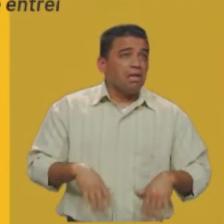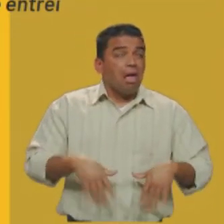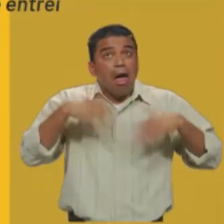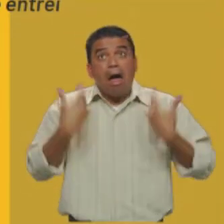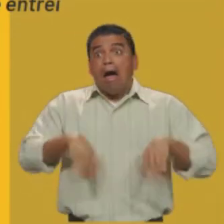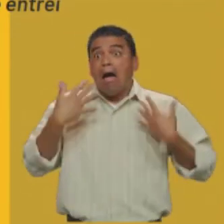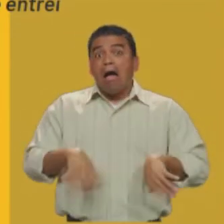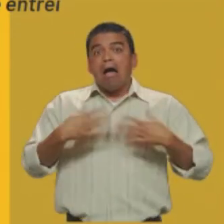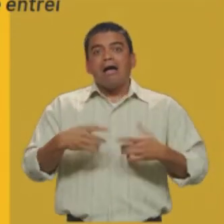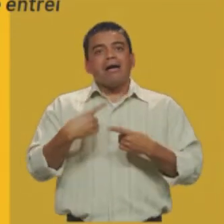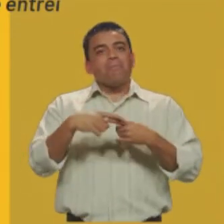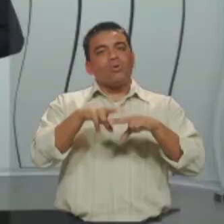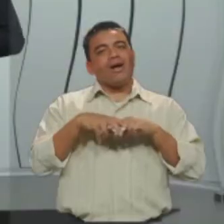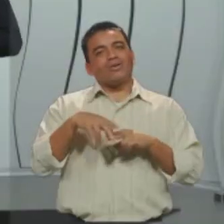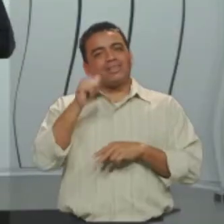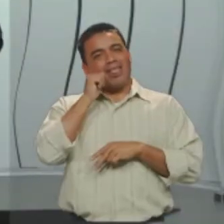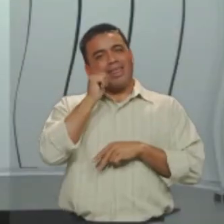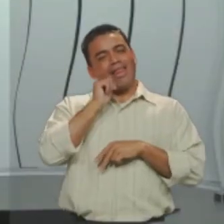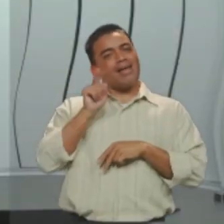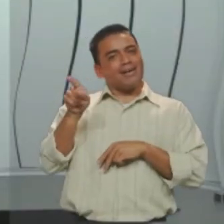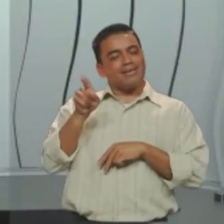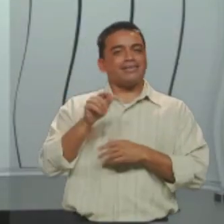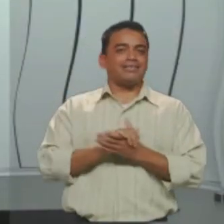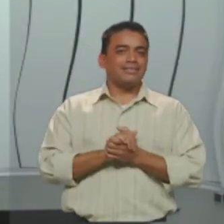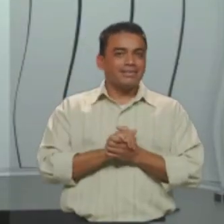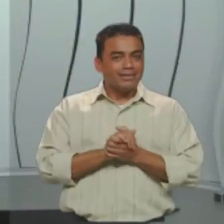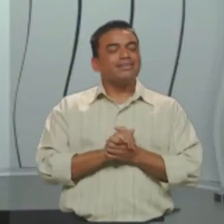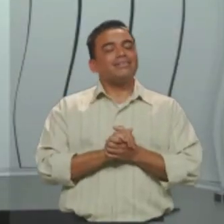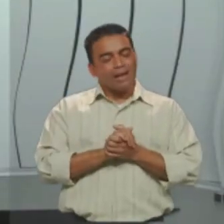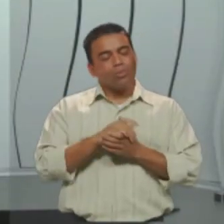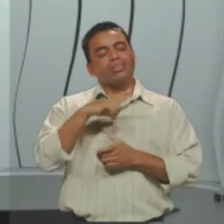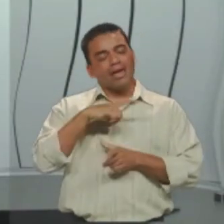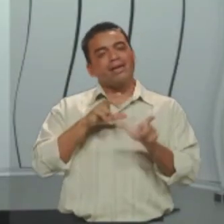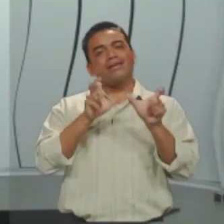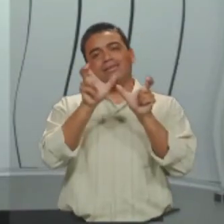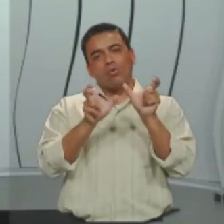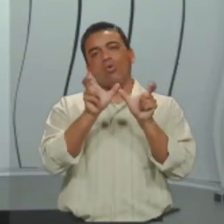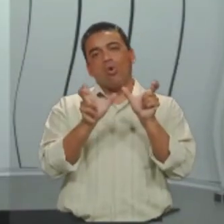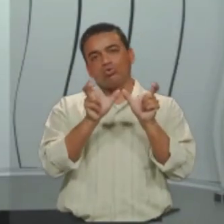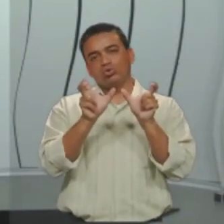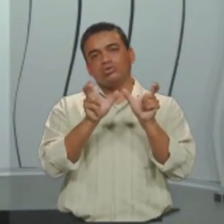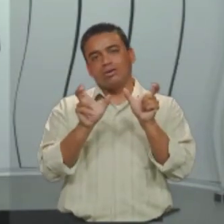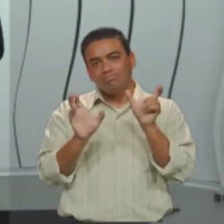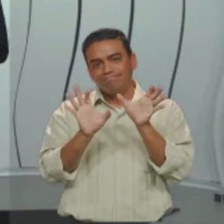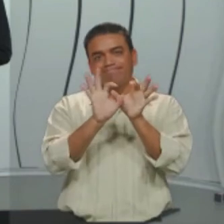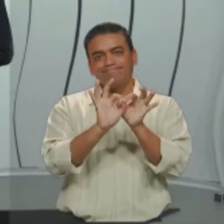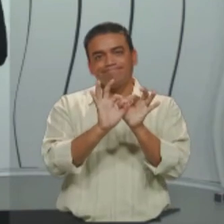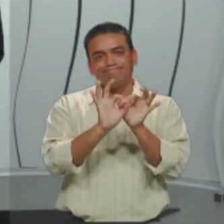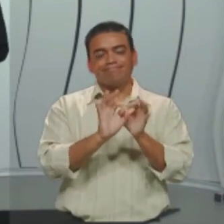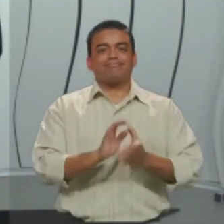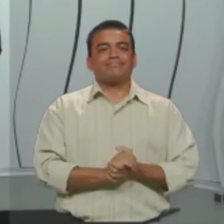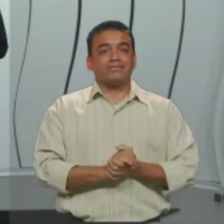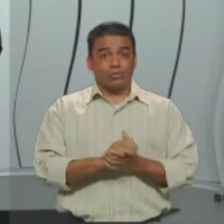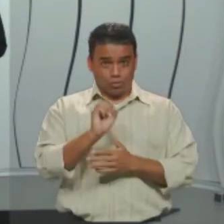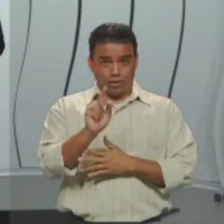por ela. Então, síndeto é conjunção. Lembrem disso. Ok? Então,